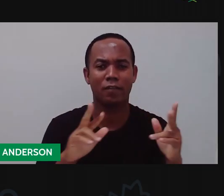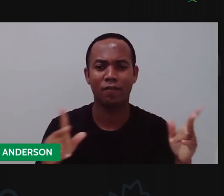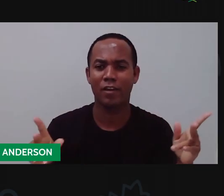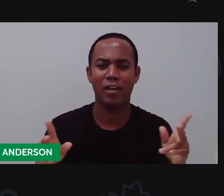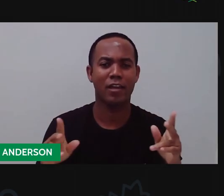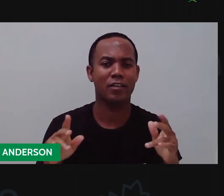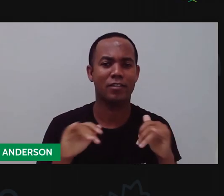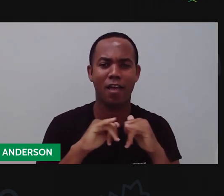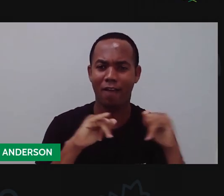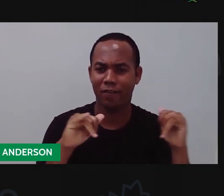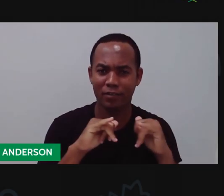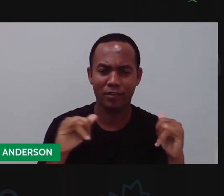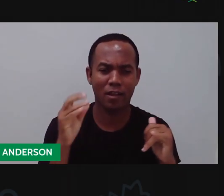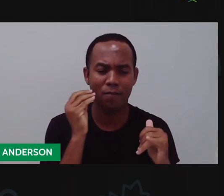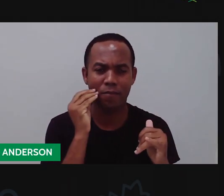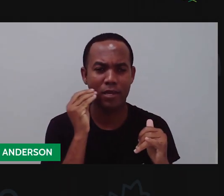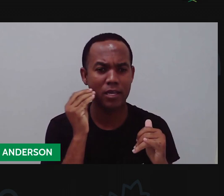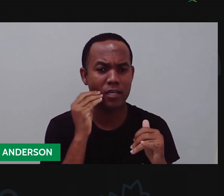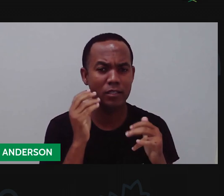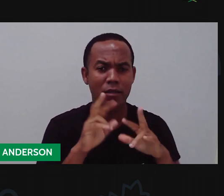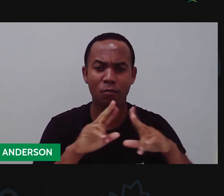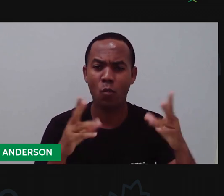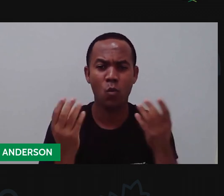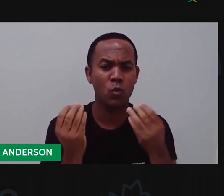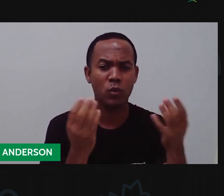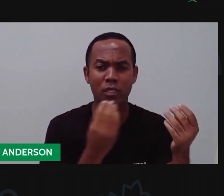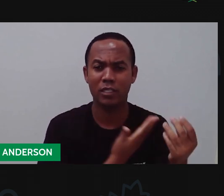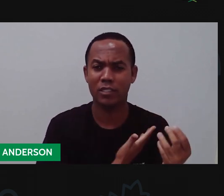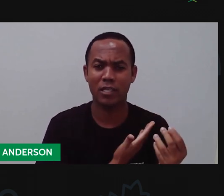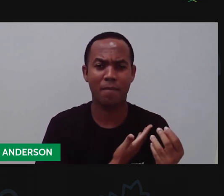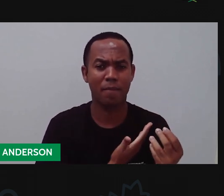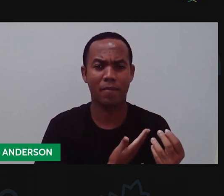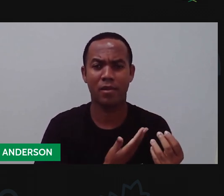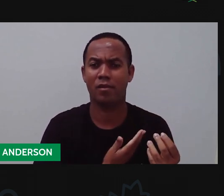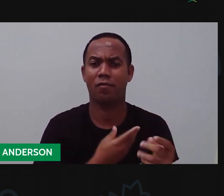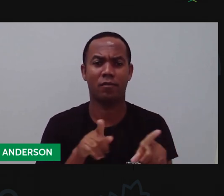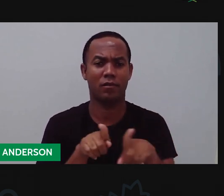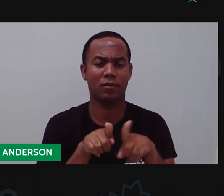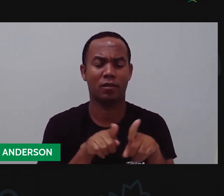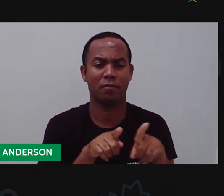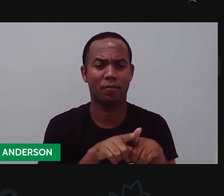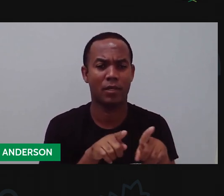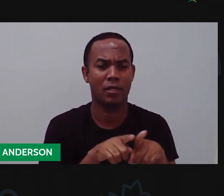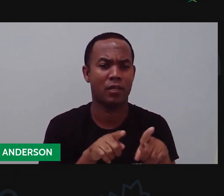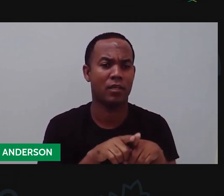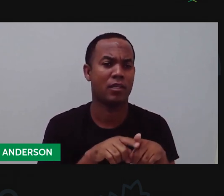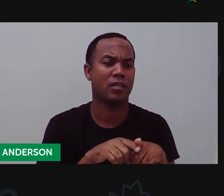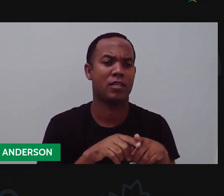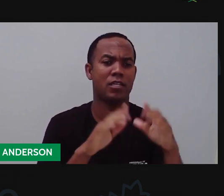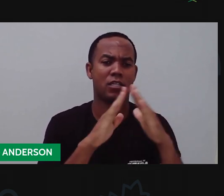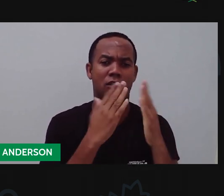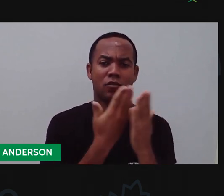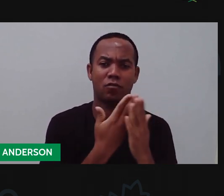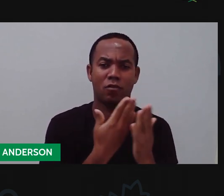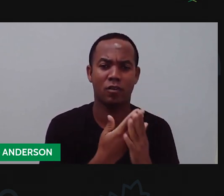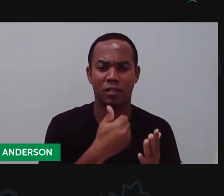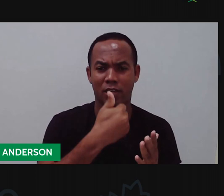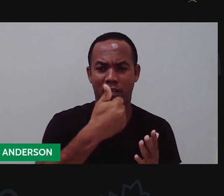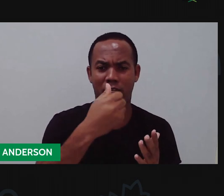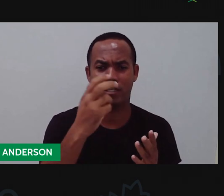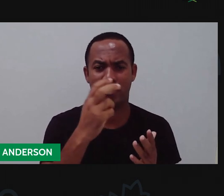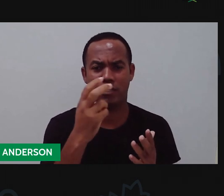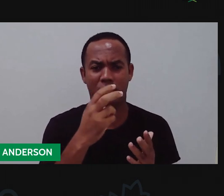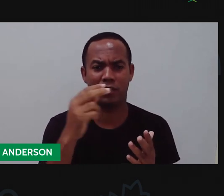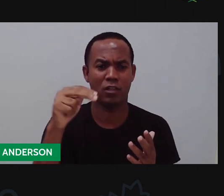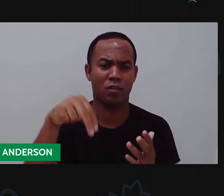Pra escola Otávio Mansu, Antônio Carlos Coelho, lá no Santo Antônio. A escola 15 de novembro, né? A